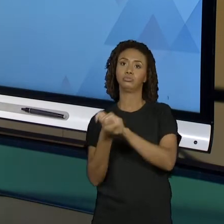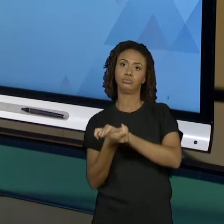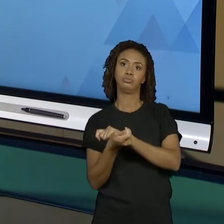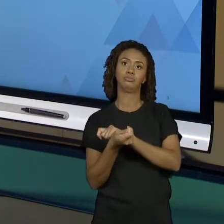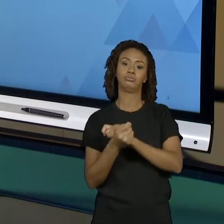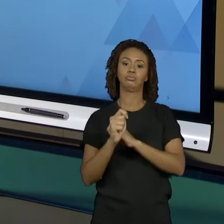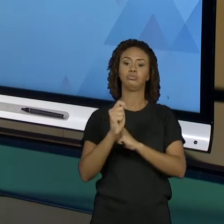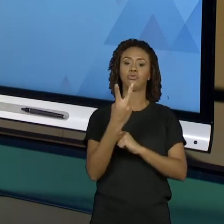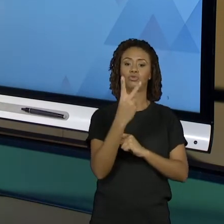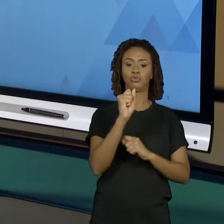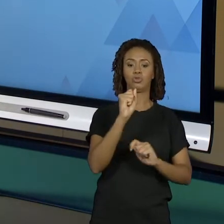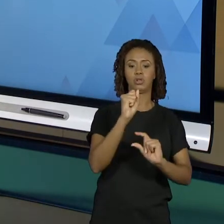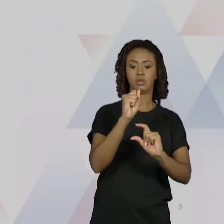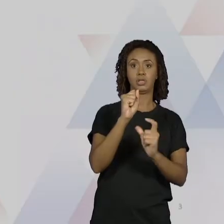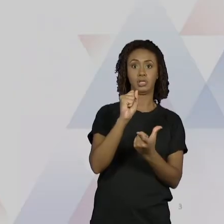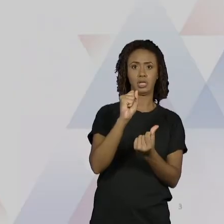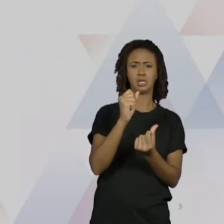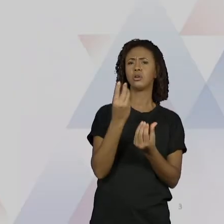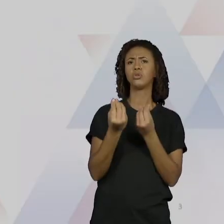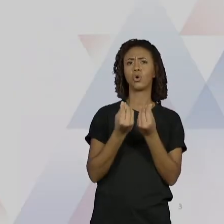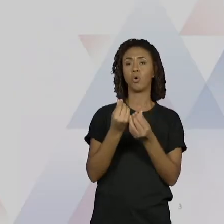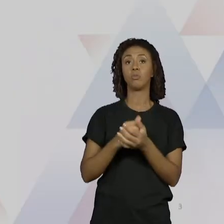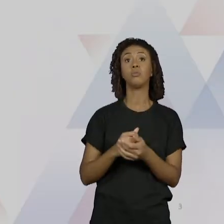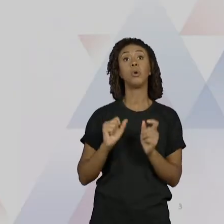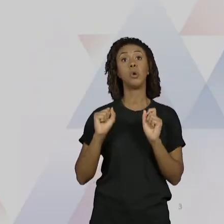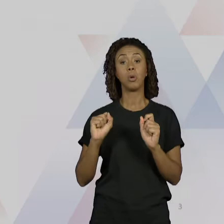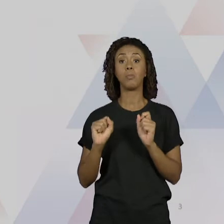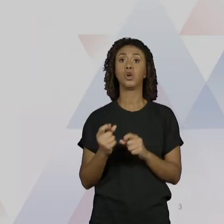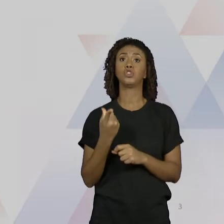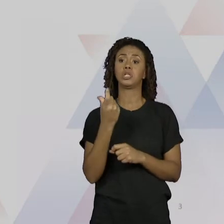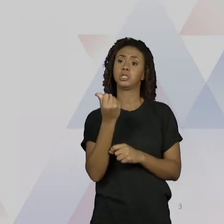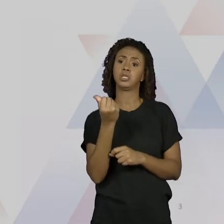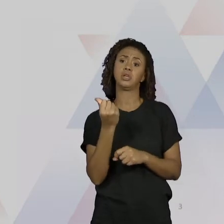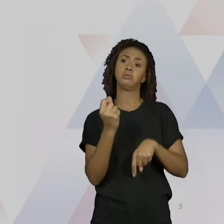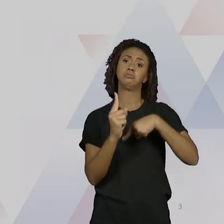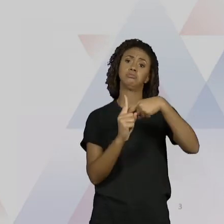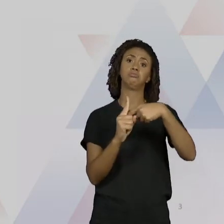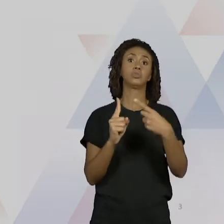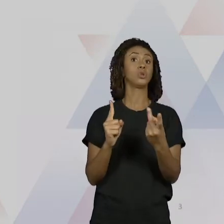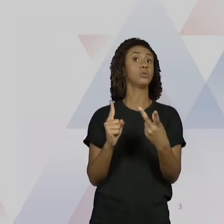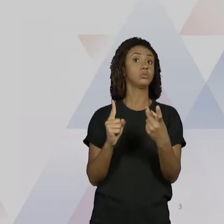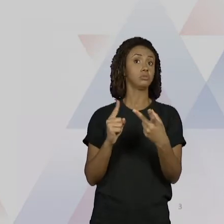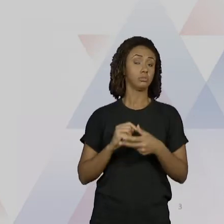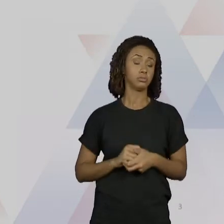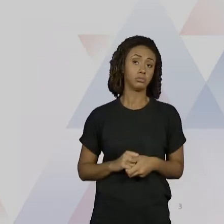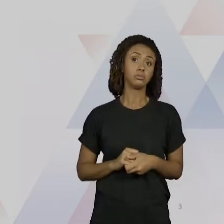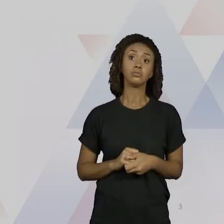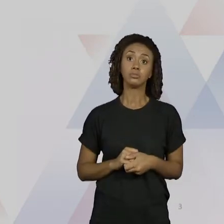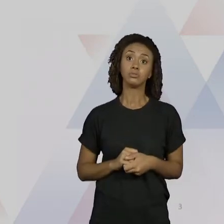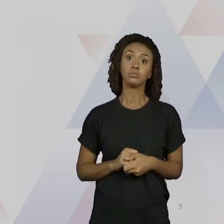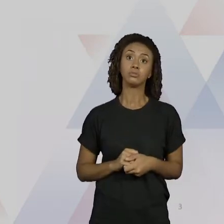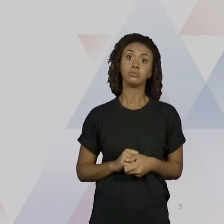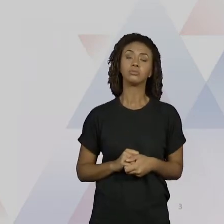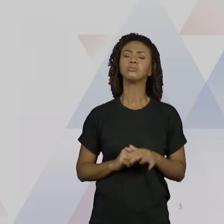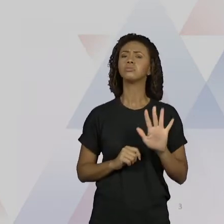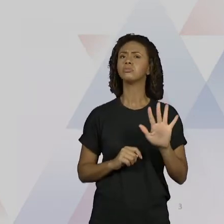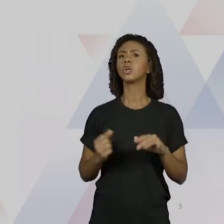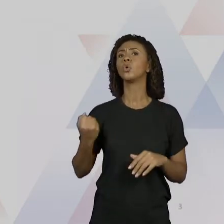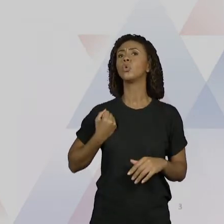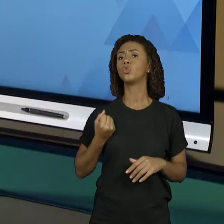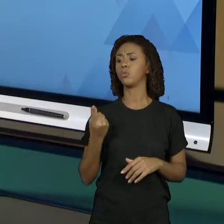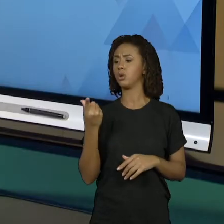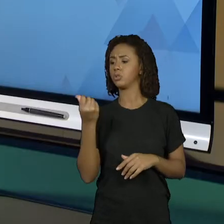na base 16, eu posso escrever o 28 como sendo 16 mais 12. O 12 e o